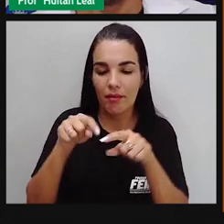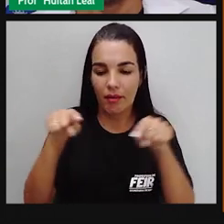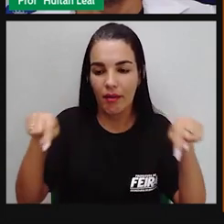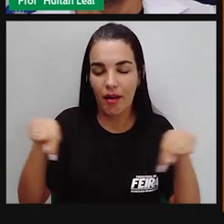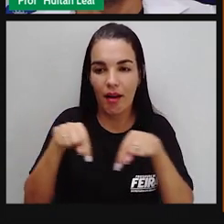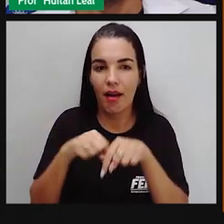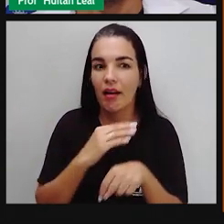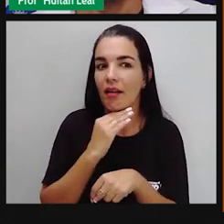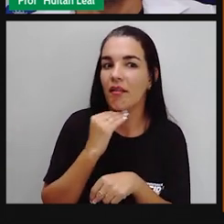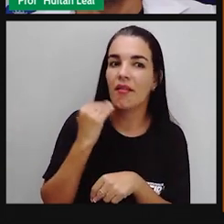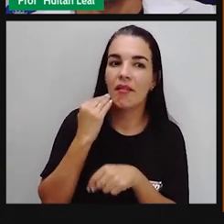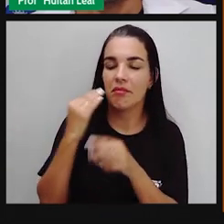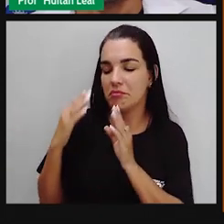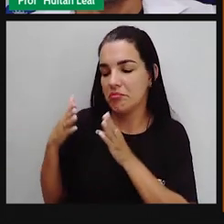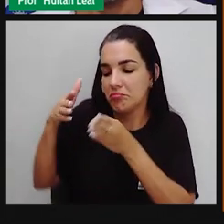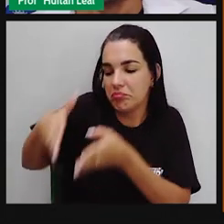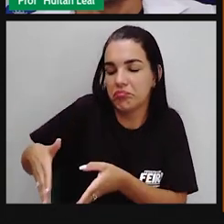caixão.